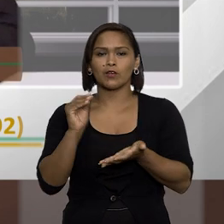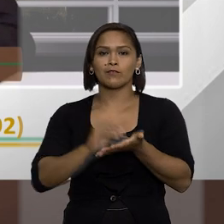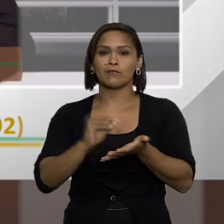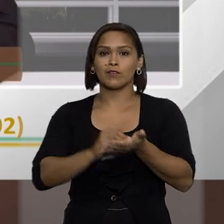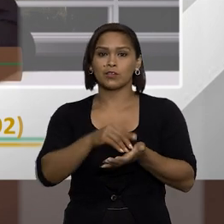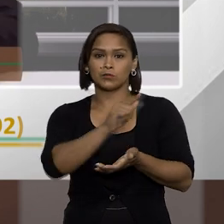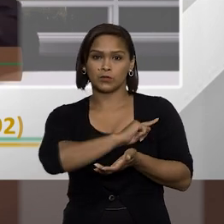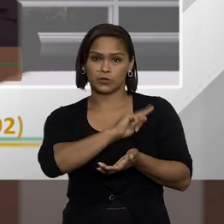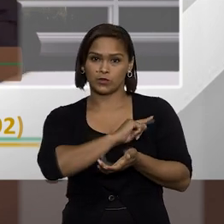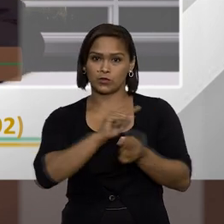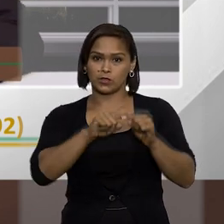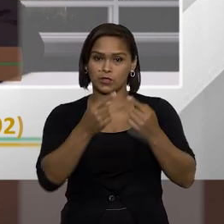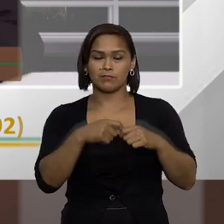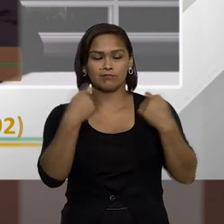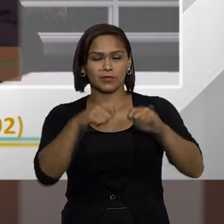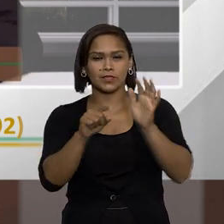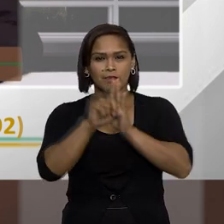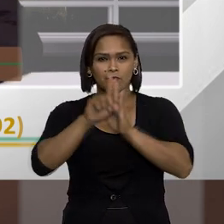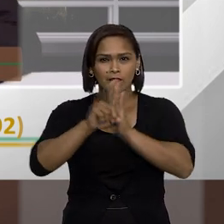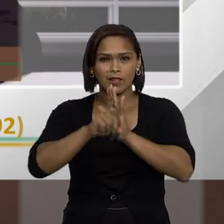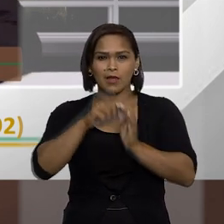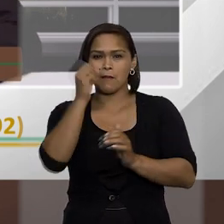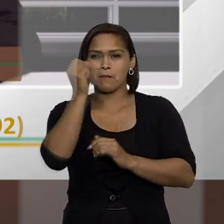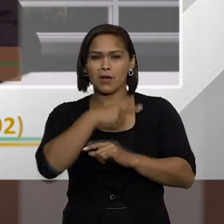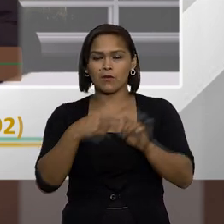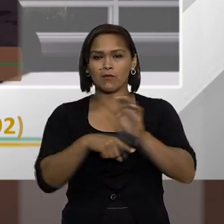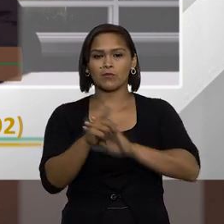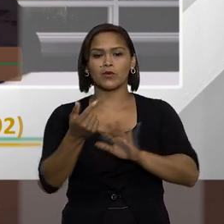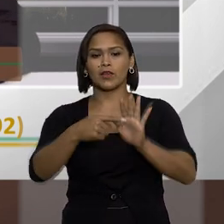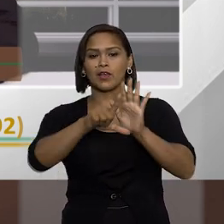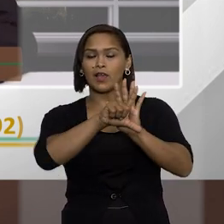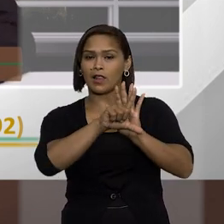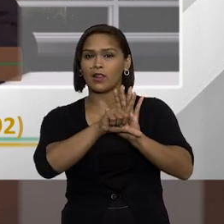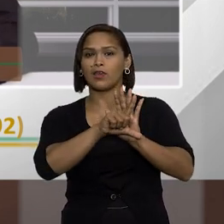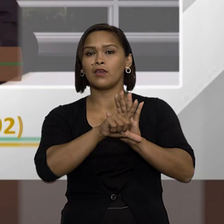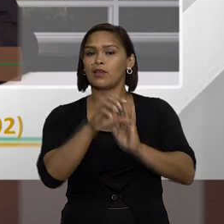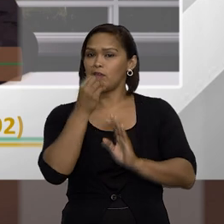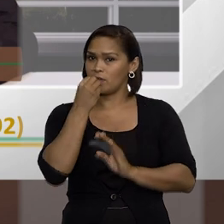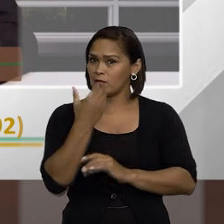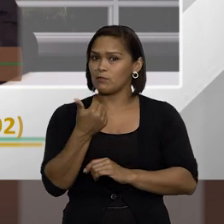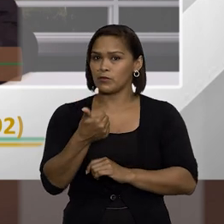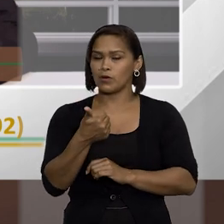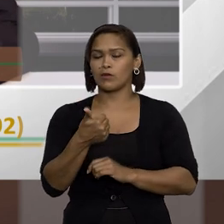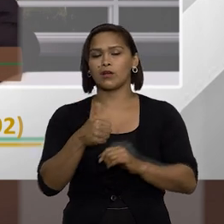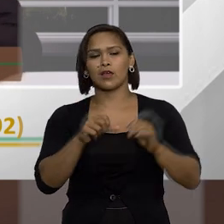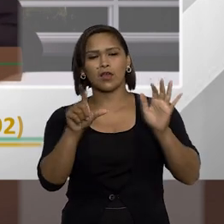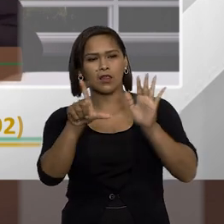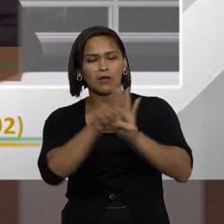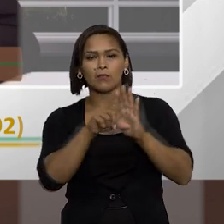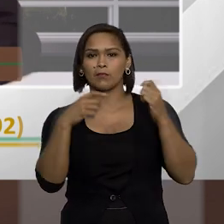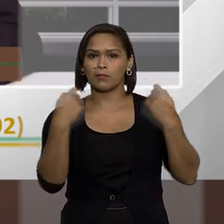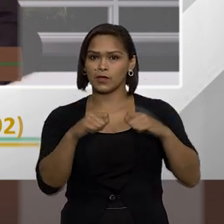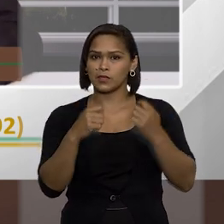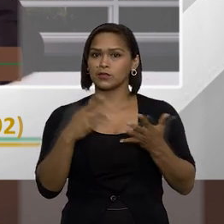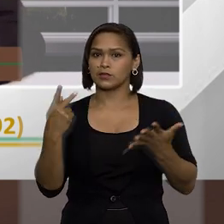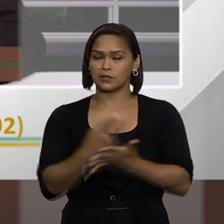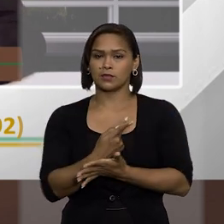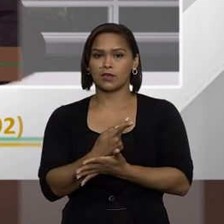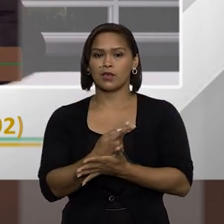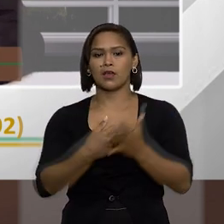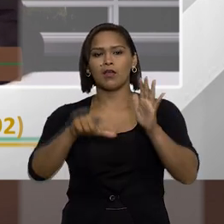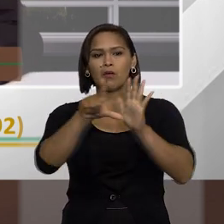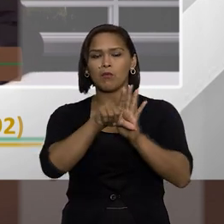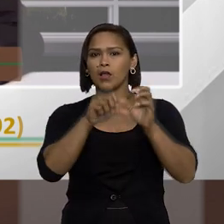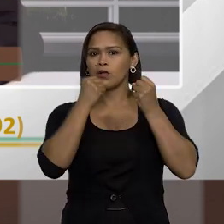pelo mal gestor? Esse ponto que nós temos que analisar. Porque a lei de improbidade, ela é uma lei muito boa, ela é uma lei extremamente necessária,